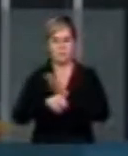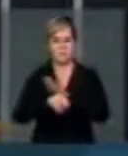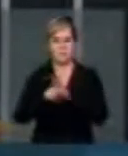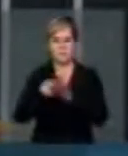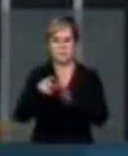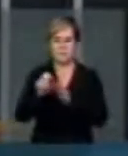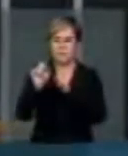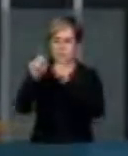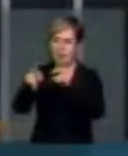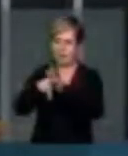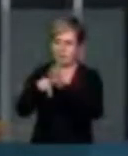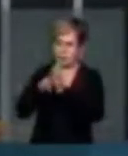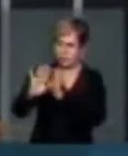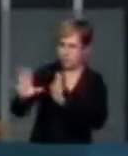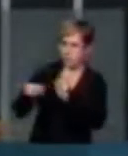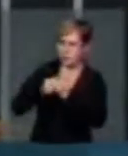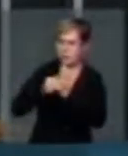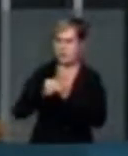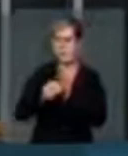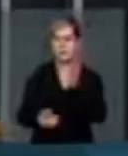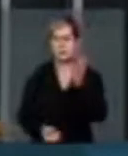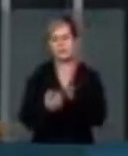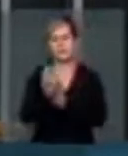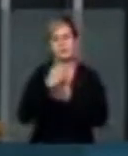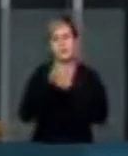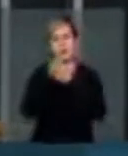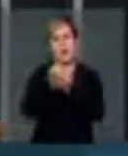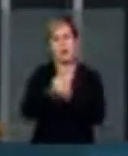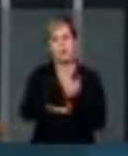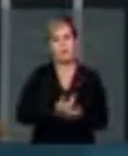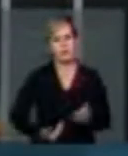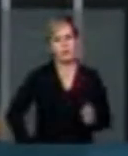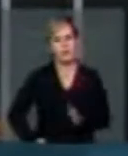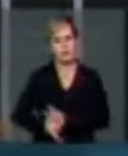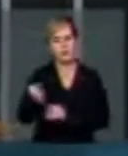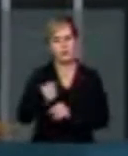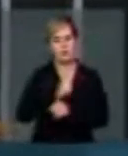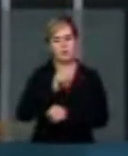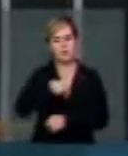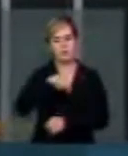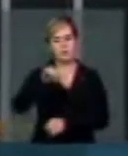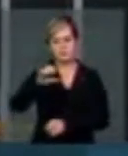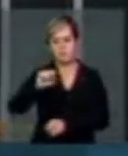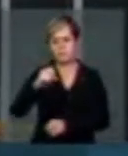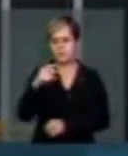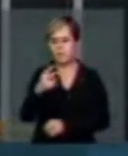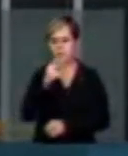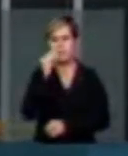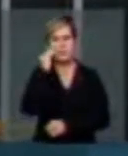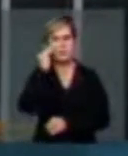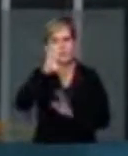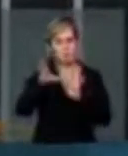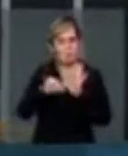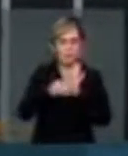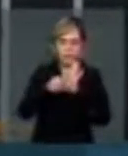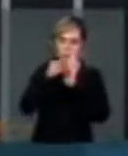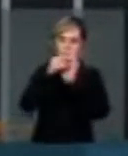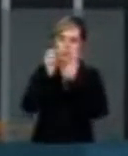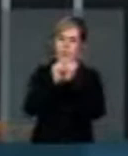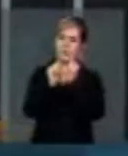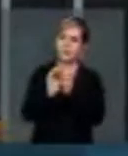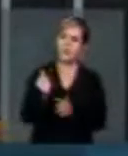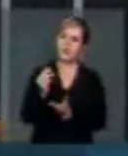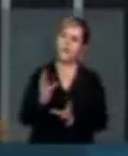previdência complementar, surgiu a partir de apoio governamental em 1982, com o objetivo de complementar os valores das